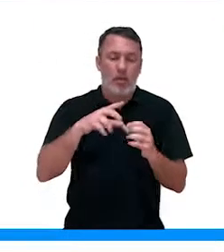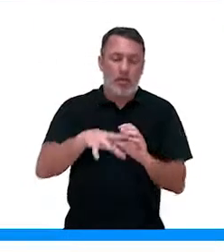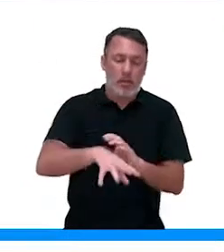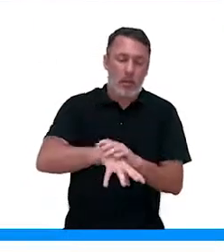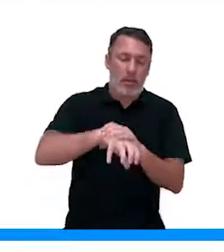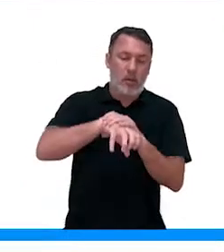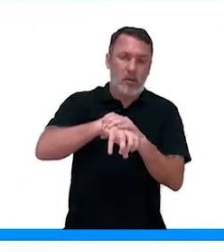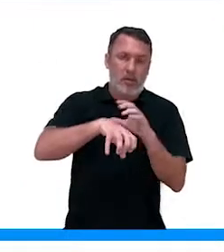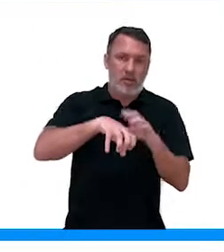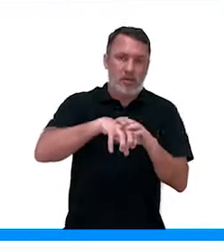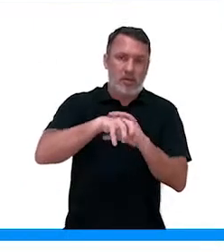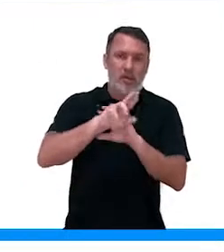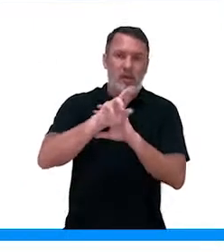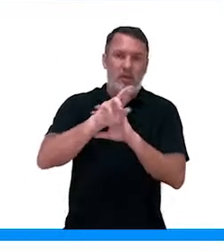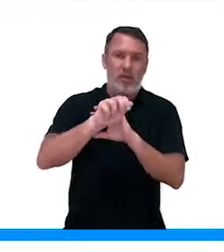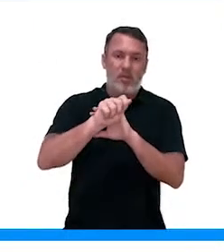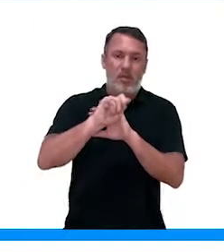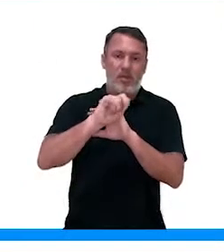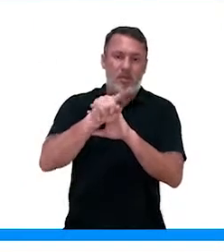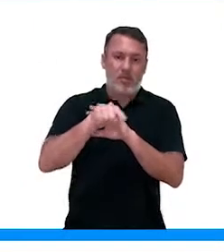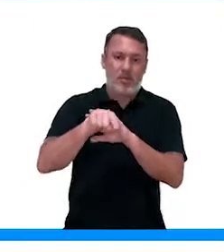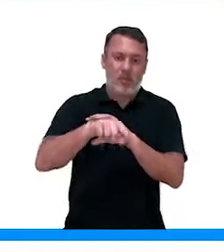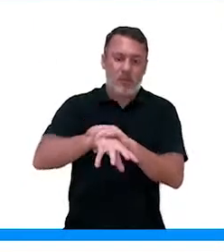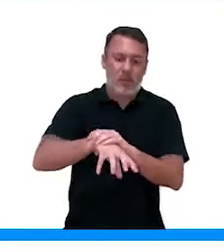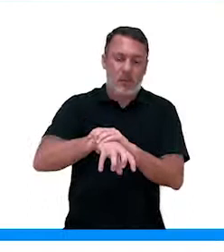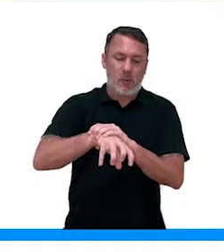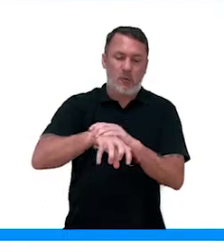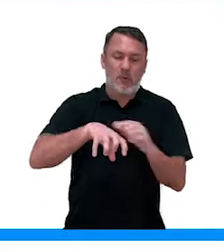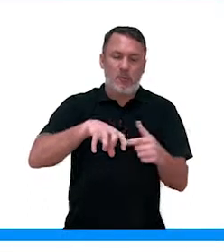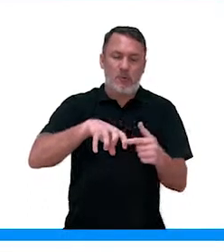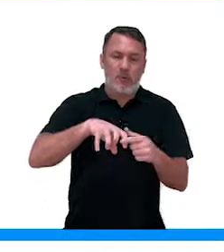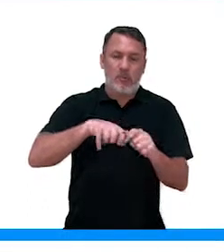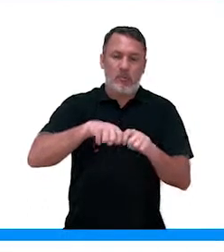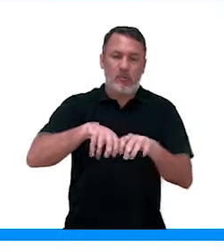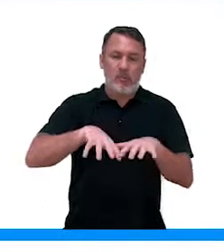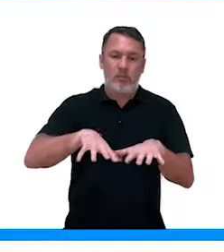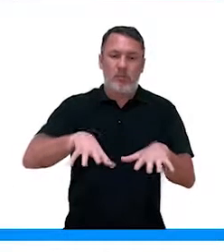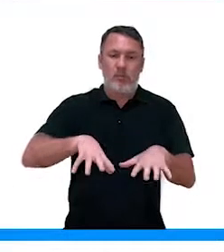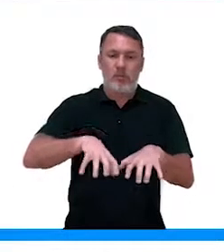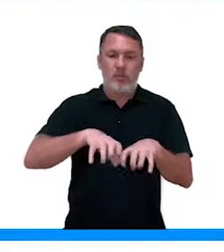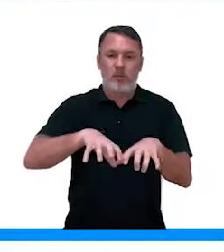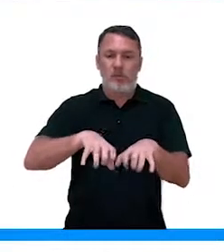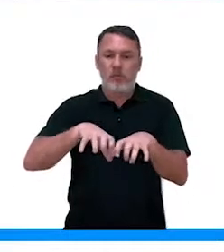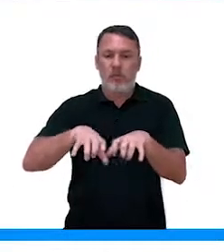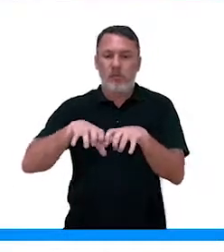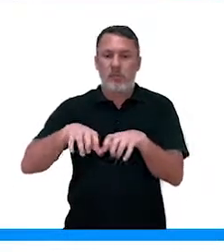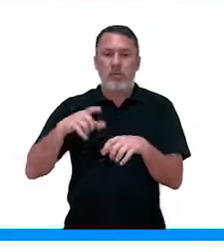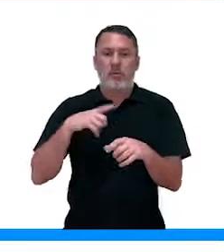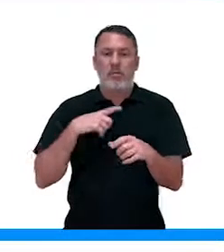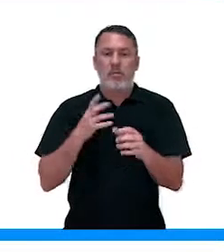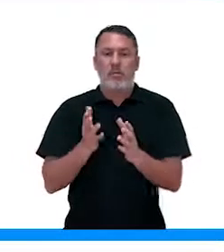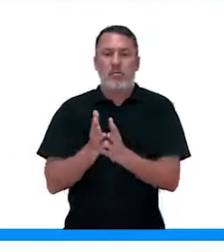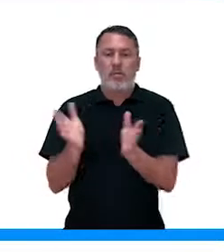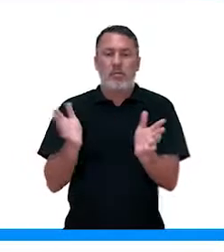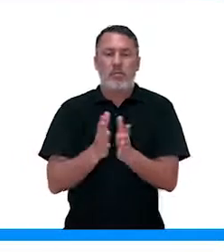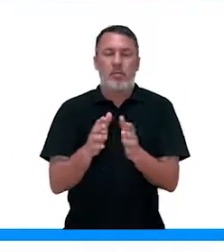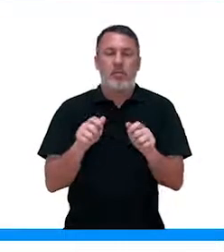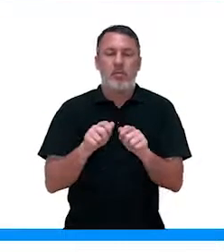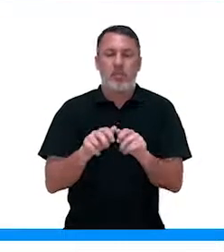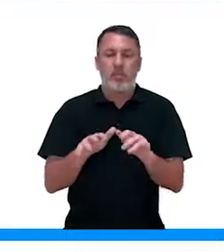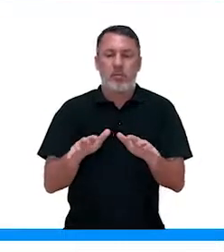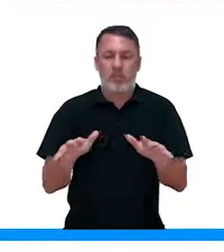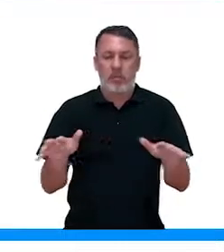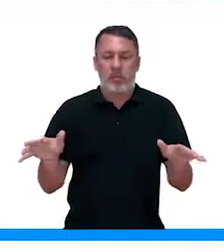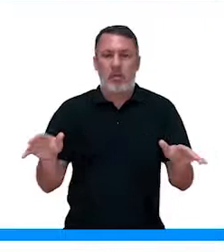das raízes, principalmente naquela zona que a gente viu, que é a zona de ramificação, que tem um monte de partes com